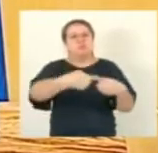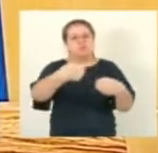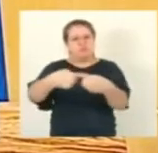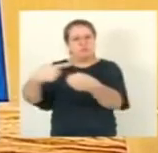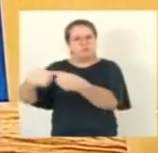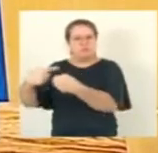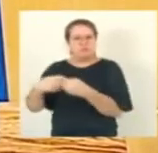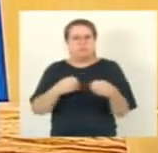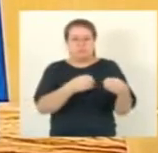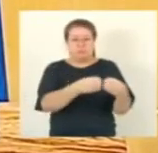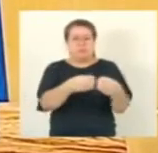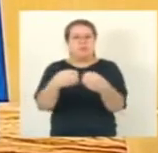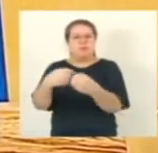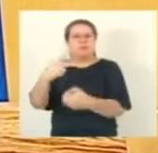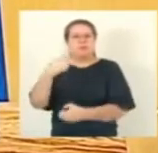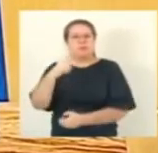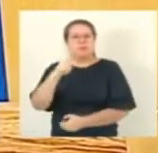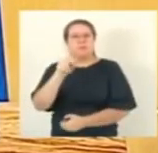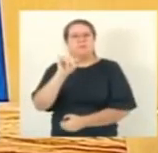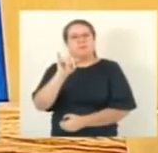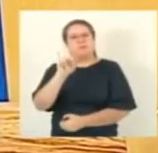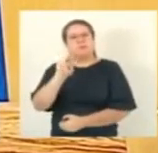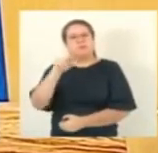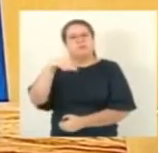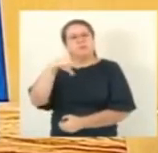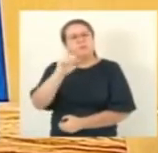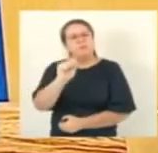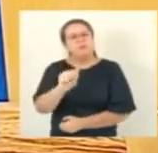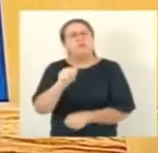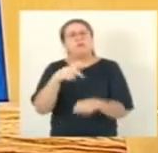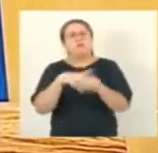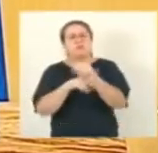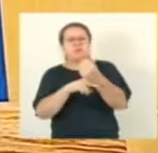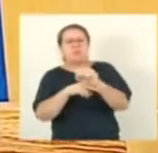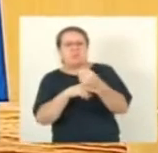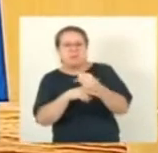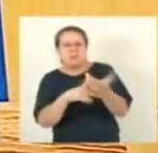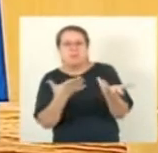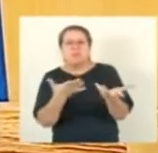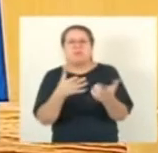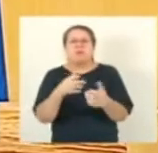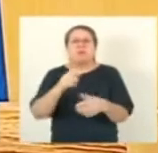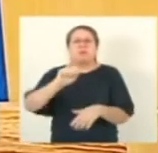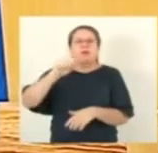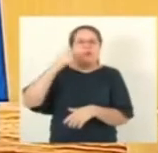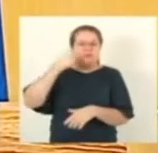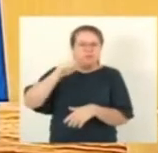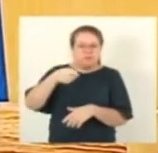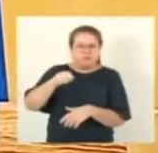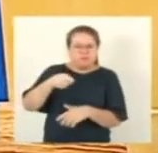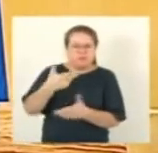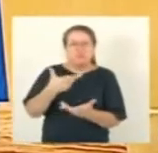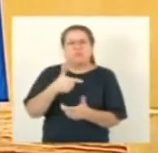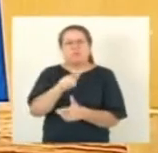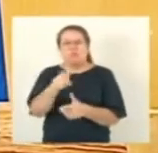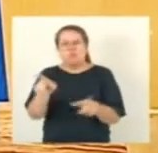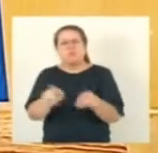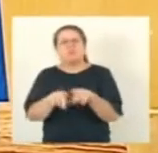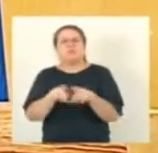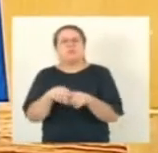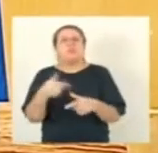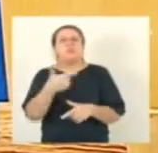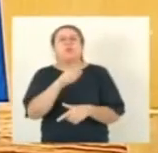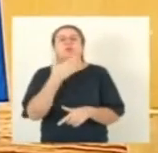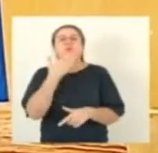Anchieta, mas também para Piúma, Iconha, Alfredo Chaves e Guarapari. Nós fizemos também a indicação para a escola Coronel Gomes